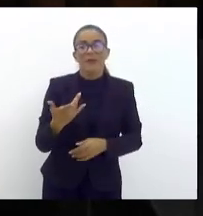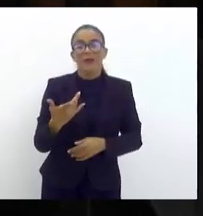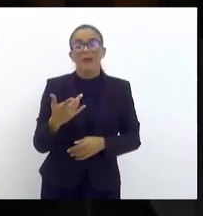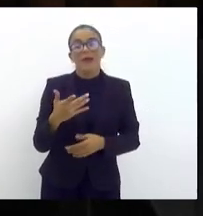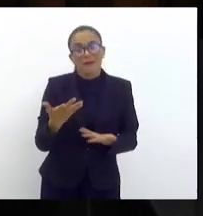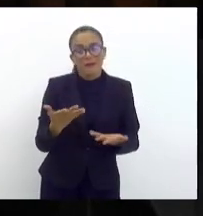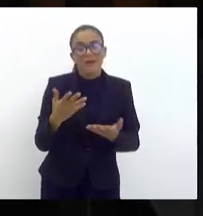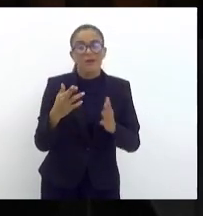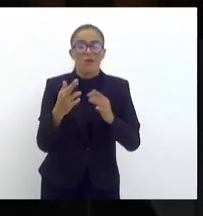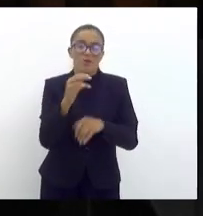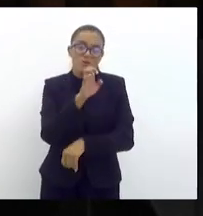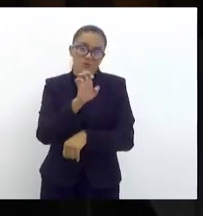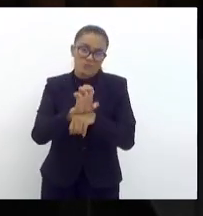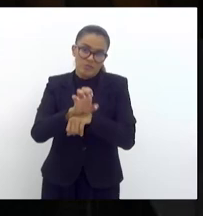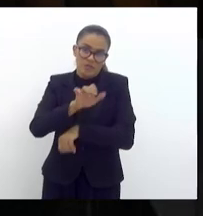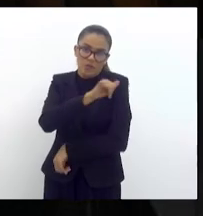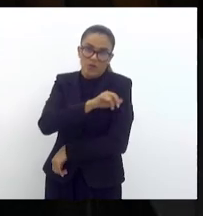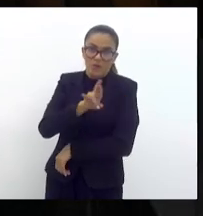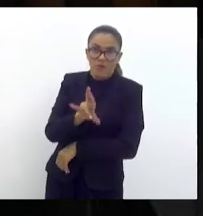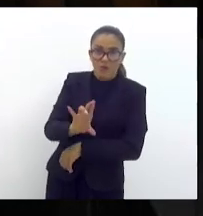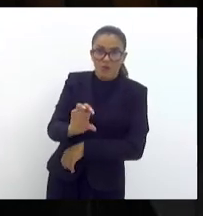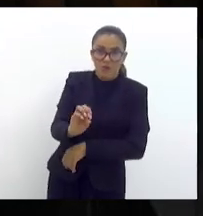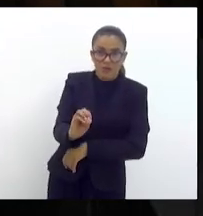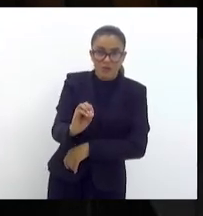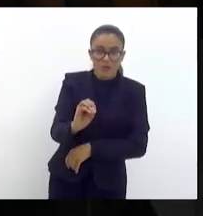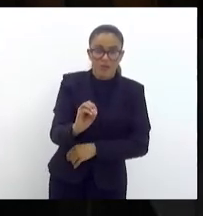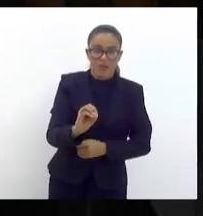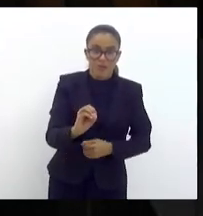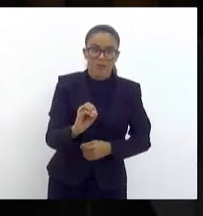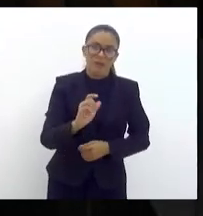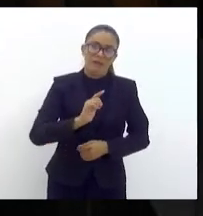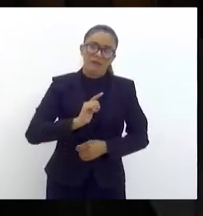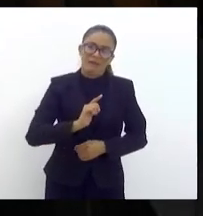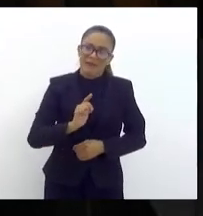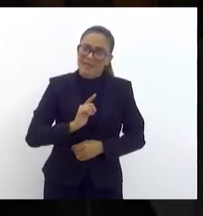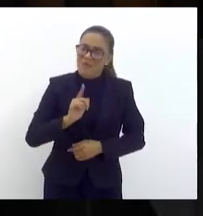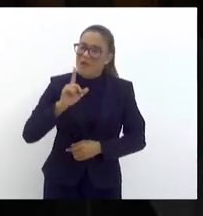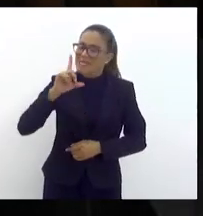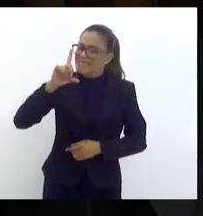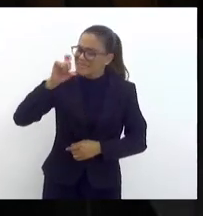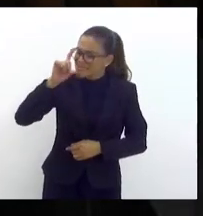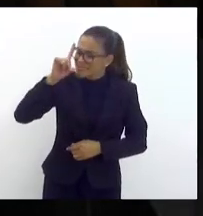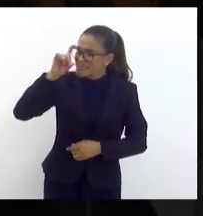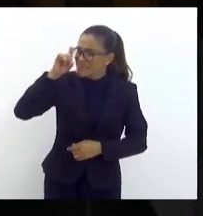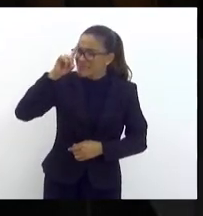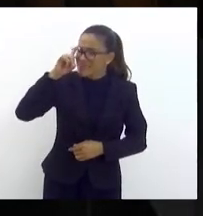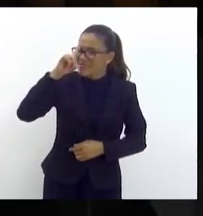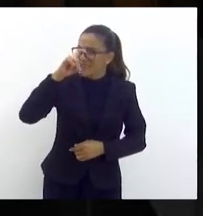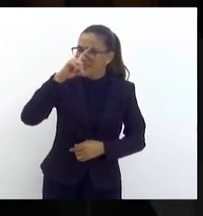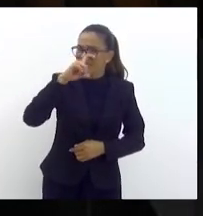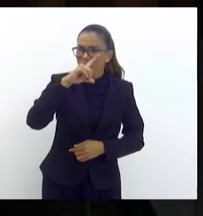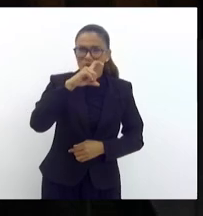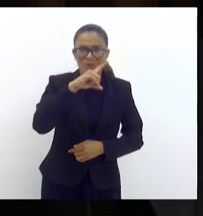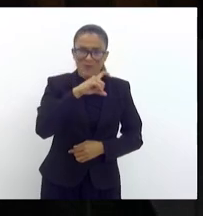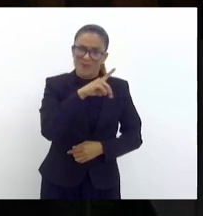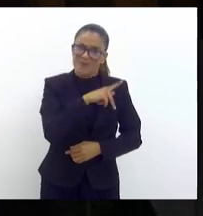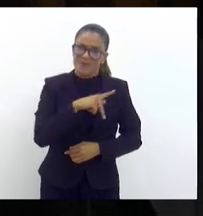o Estado do Rio de Janeiro, que está tendo a maior dificuldade, senhor presidente,